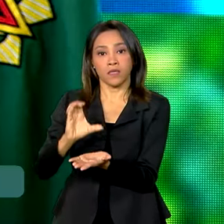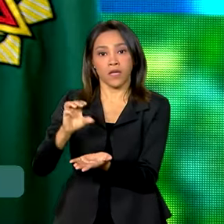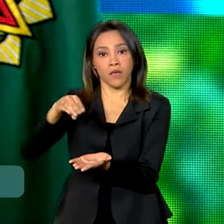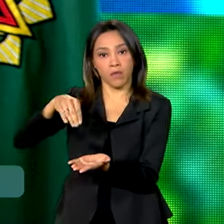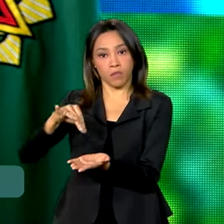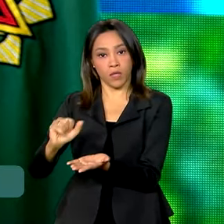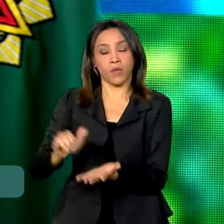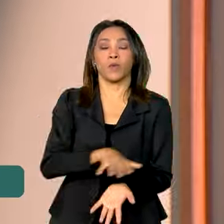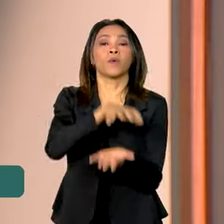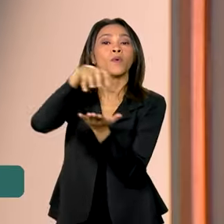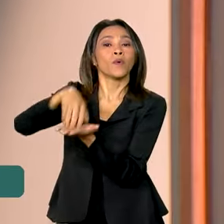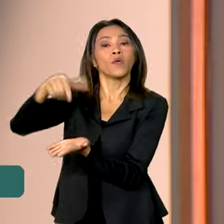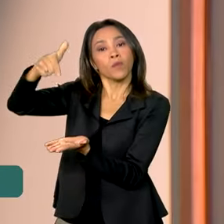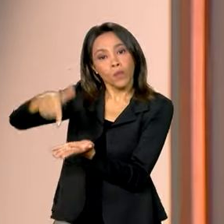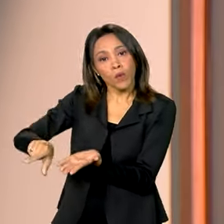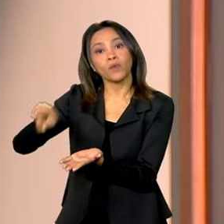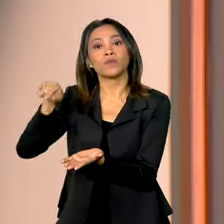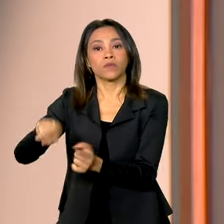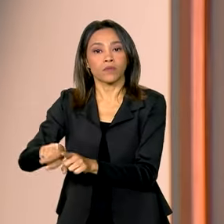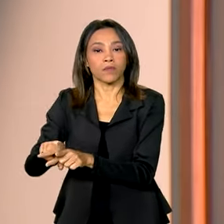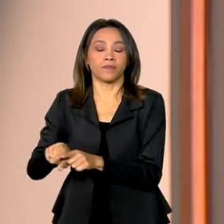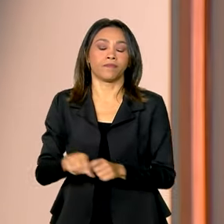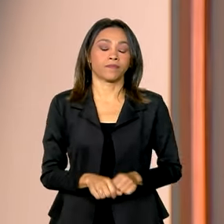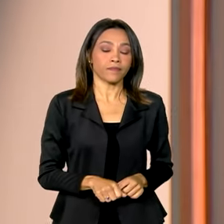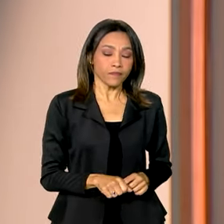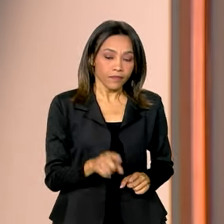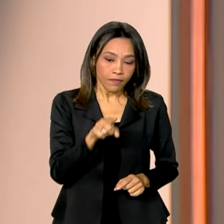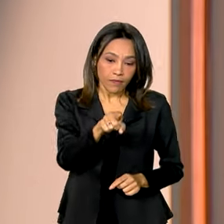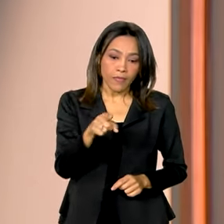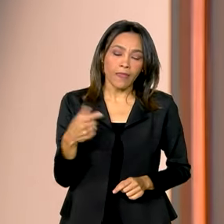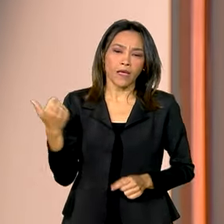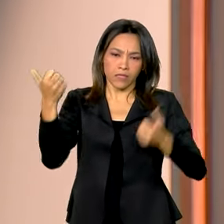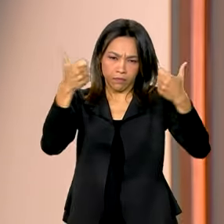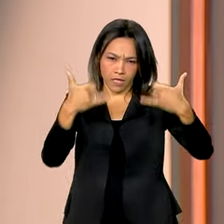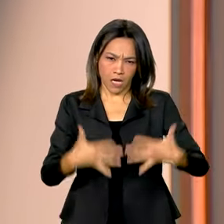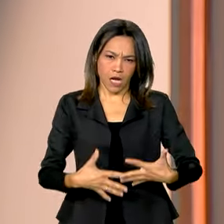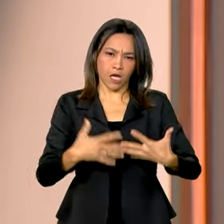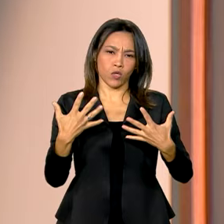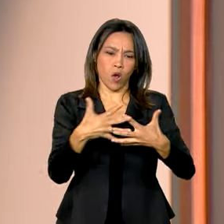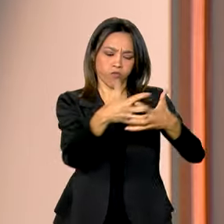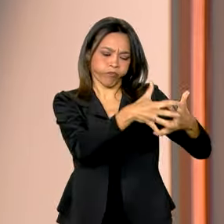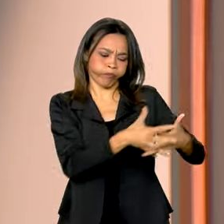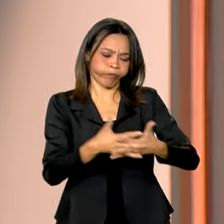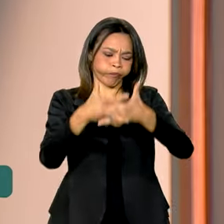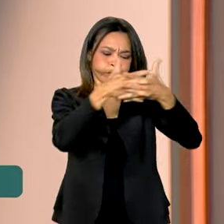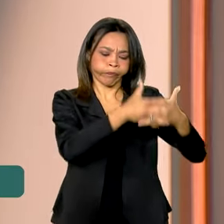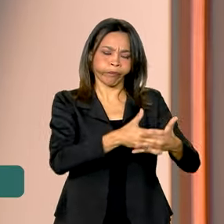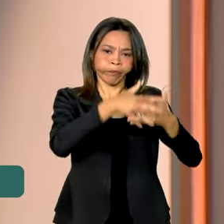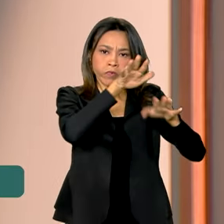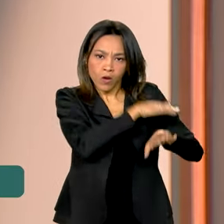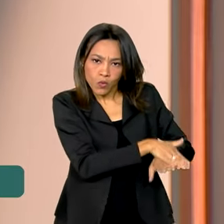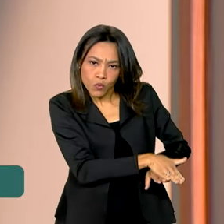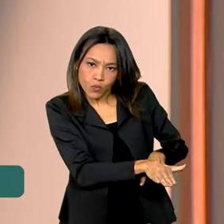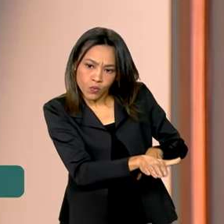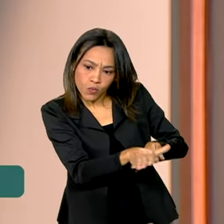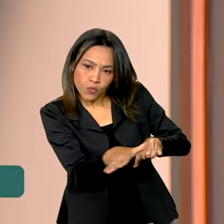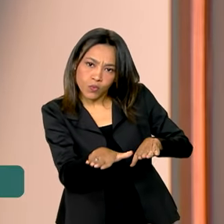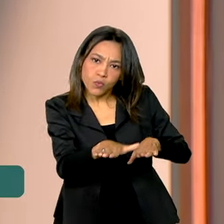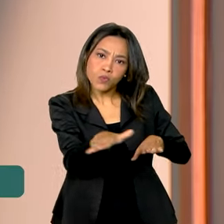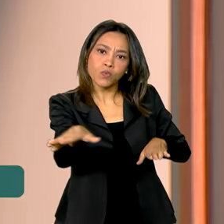para o Jardim Botânico. Caminhoneiros que passam pela Via Dutra, em Pindamonhangaba, São Paulo,